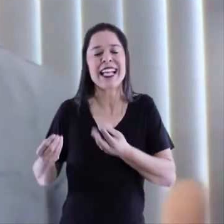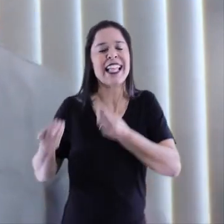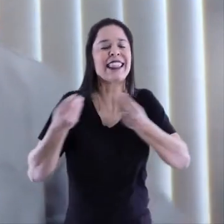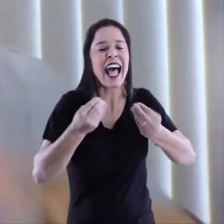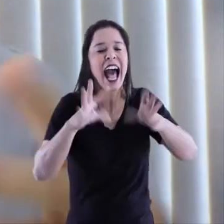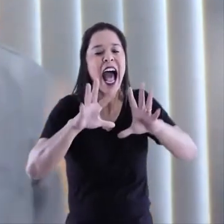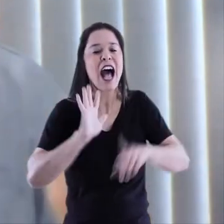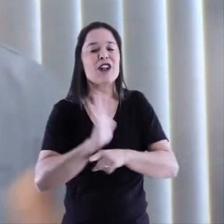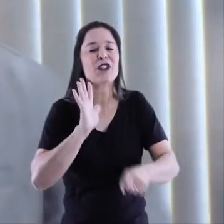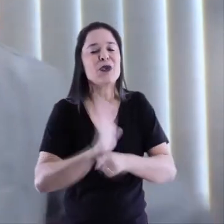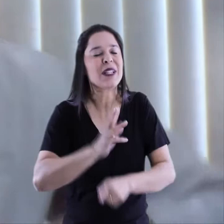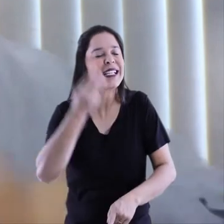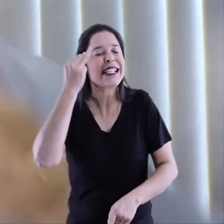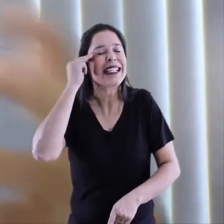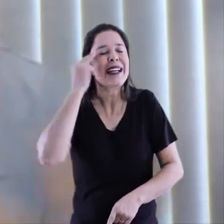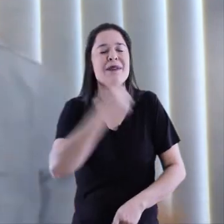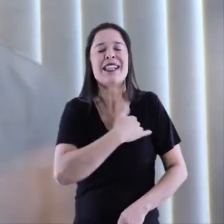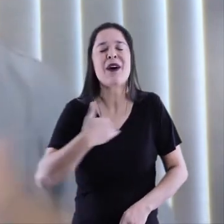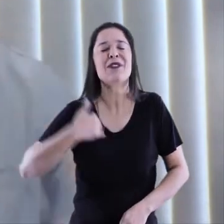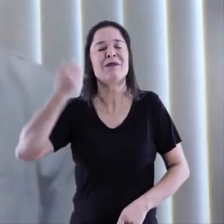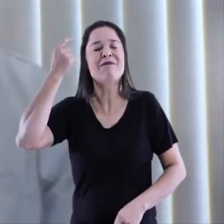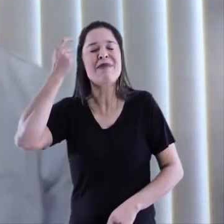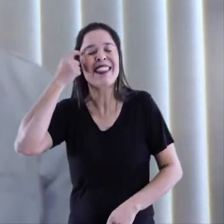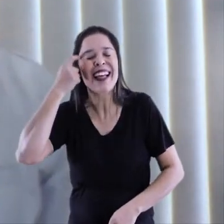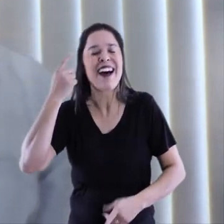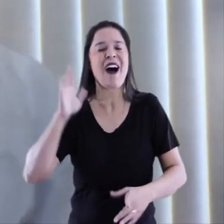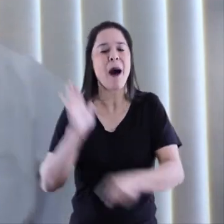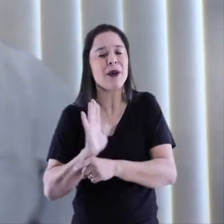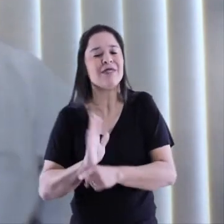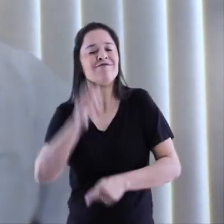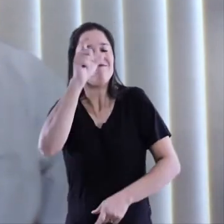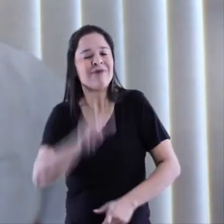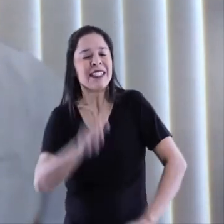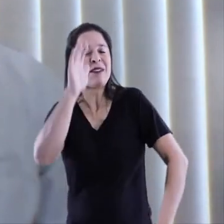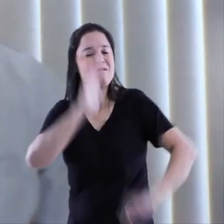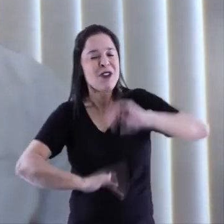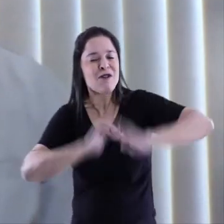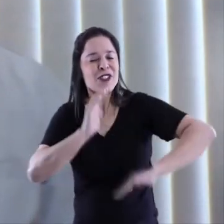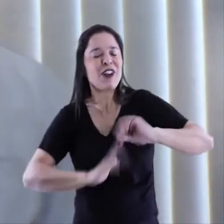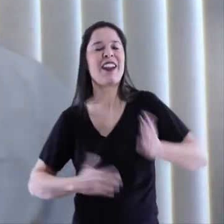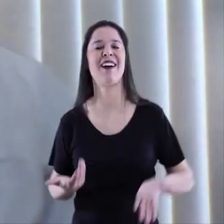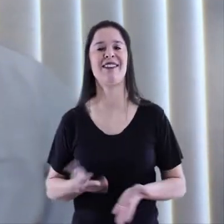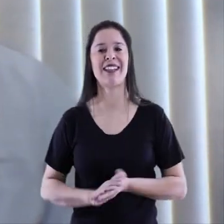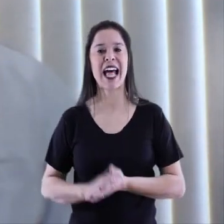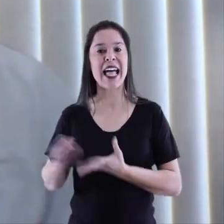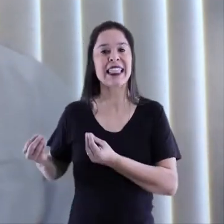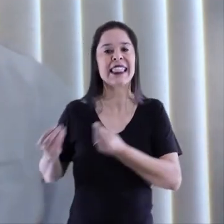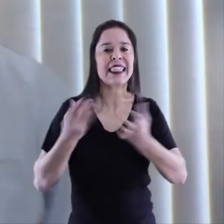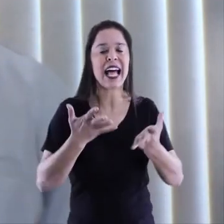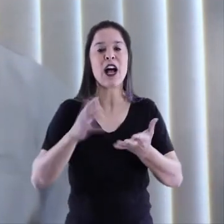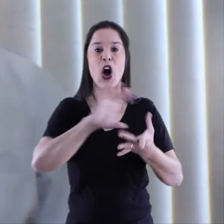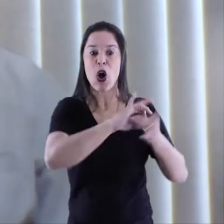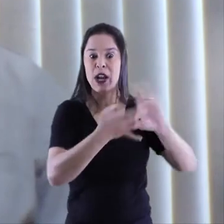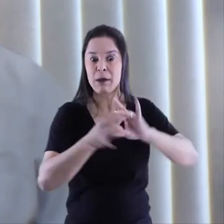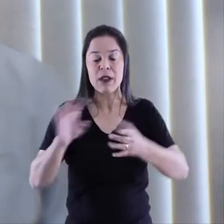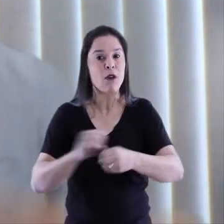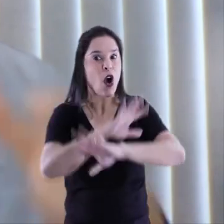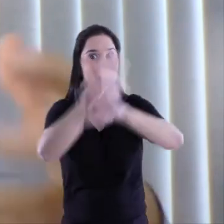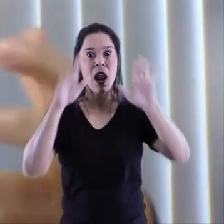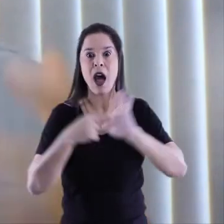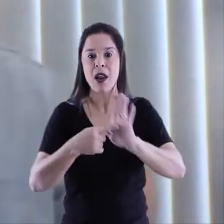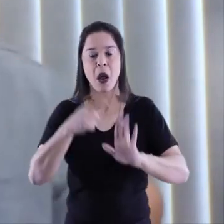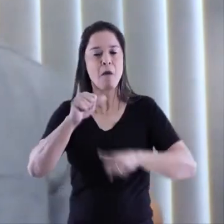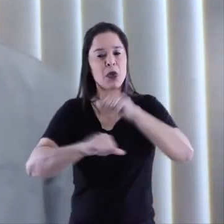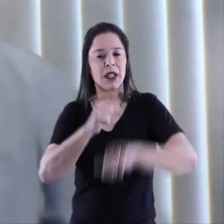da saúde emocional, da saúde mental, integrar esse atleta e a proteção em relação a isso. Nas Olimpíadas ficou muito claro isso, a